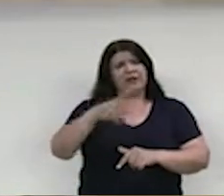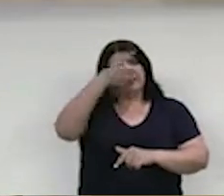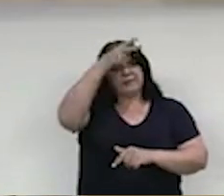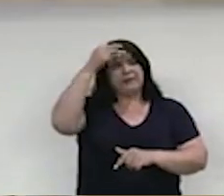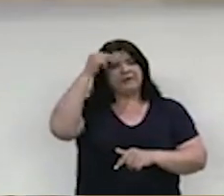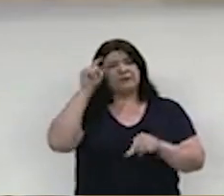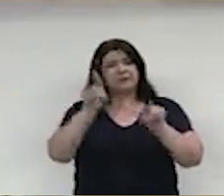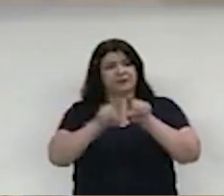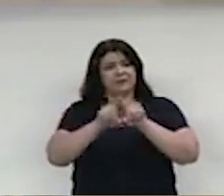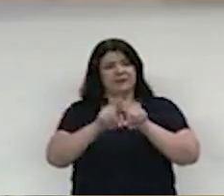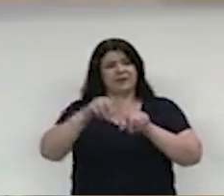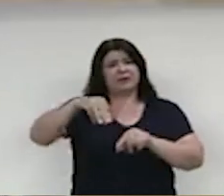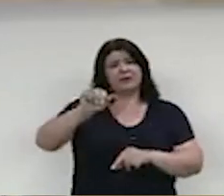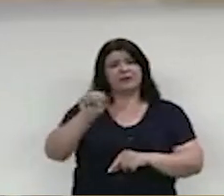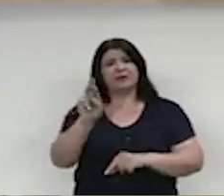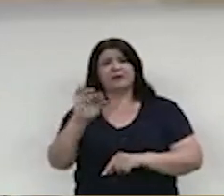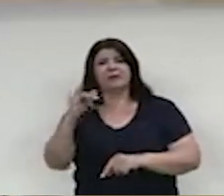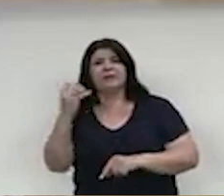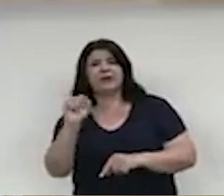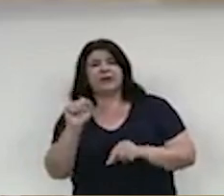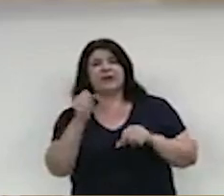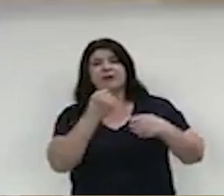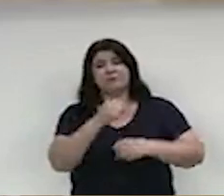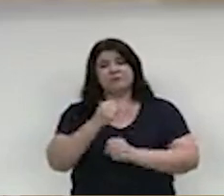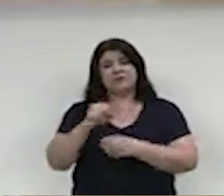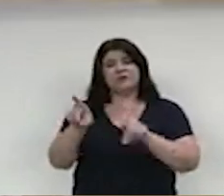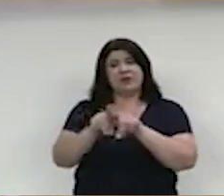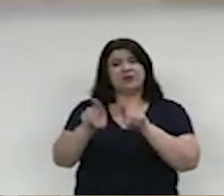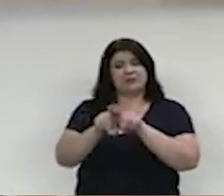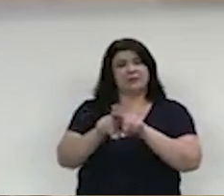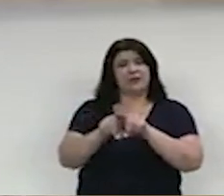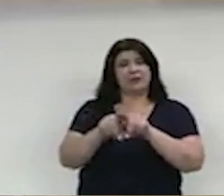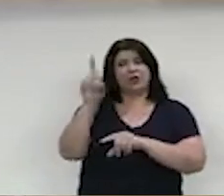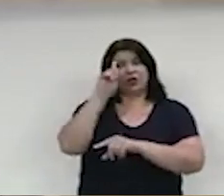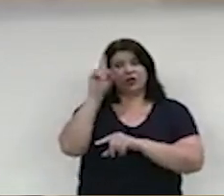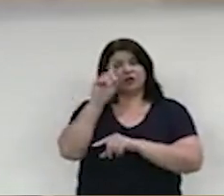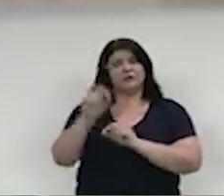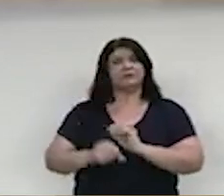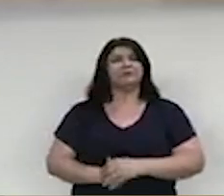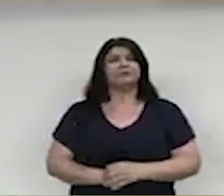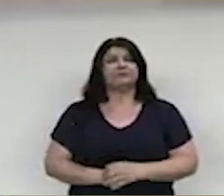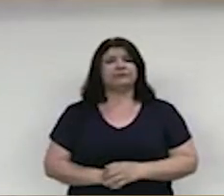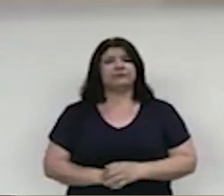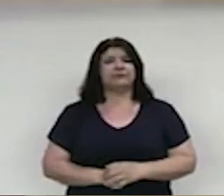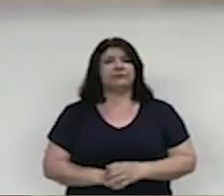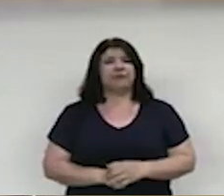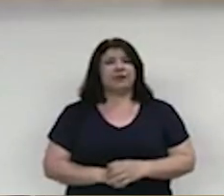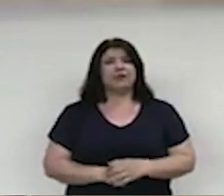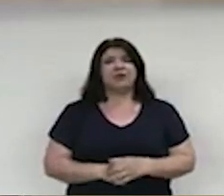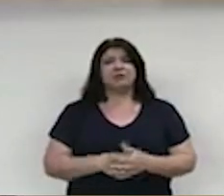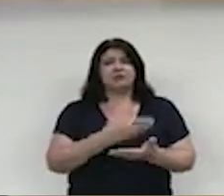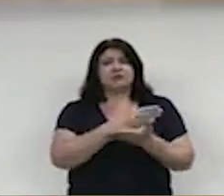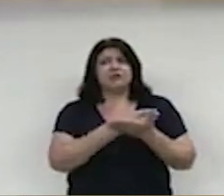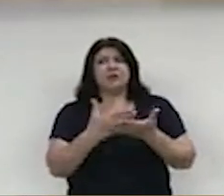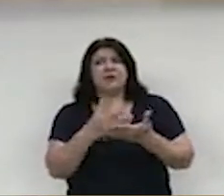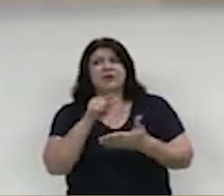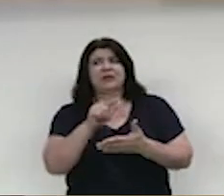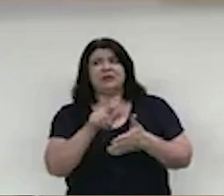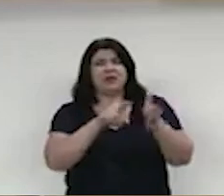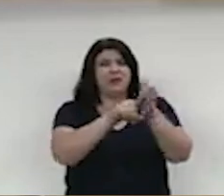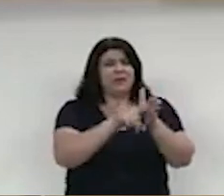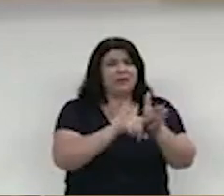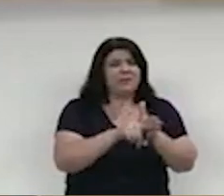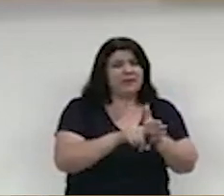e de Maria Alfredo de Matos, que trabalhava como faxineira diarista. Desde cedo, ele percebeu que o estudo e o